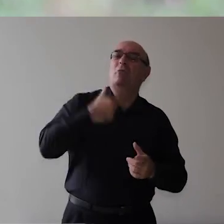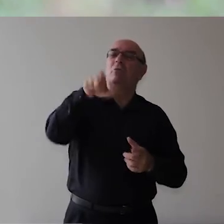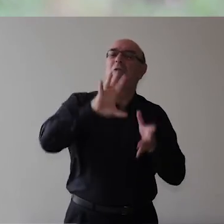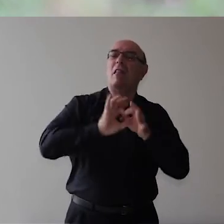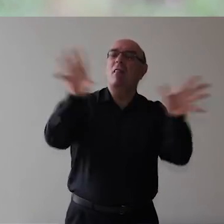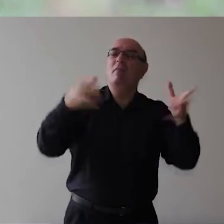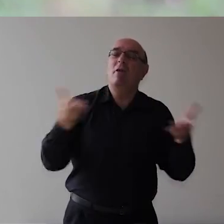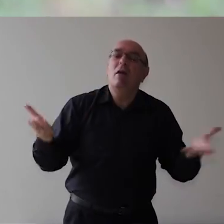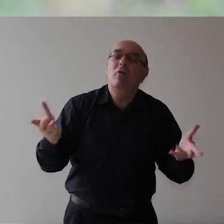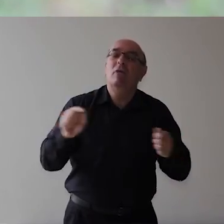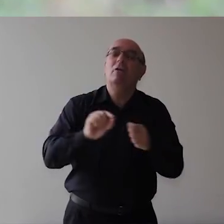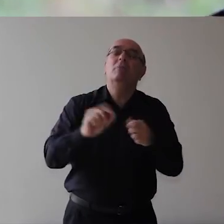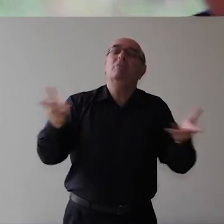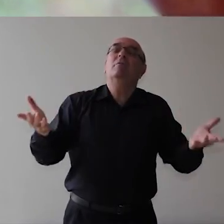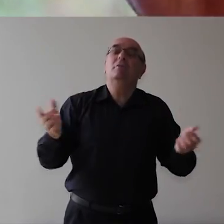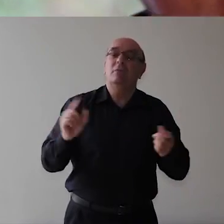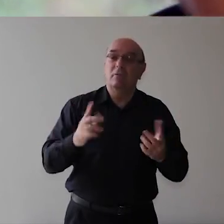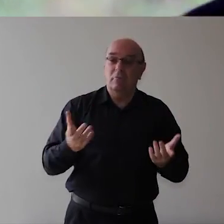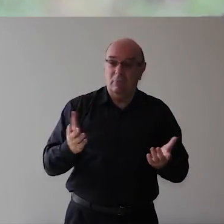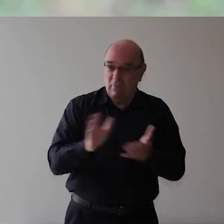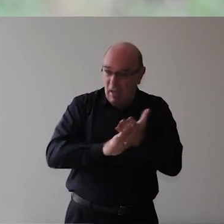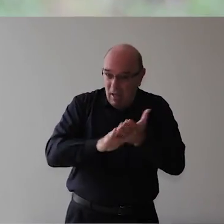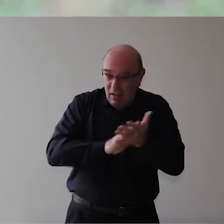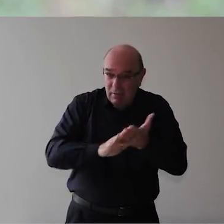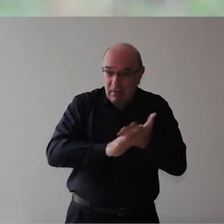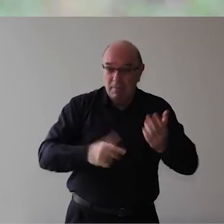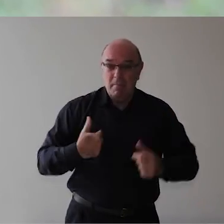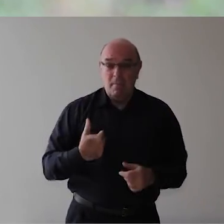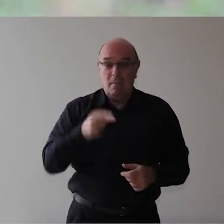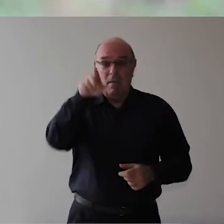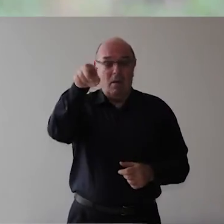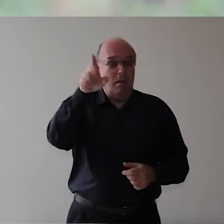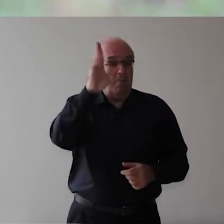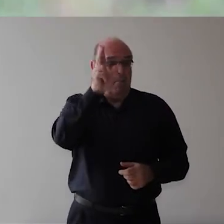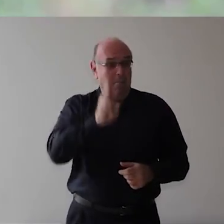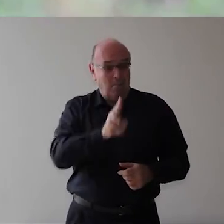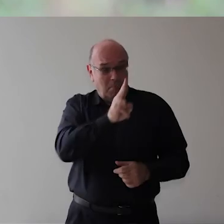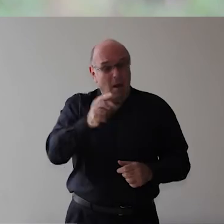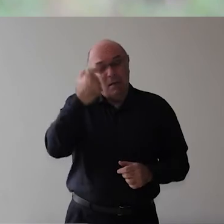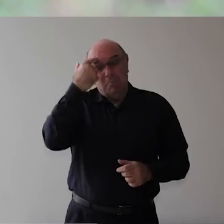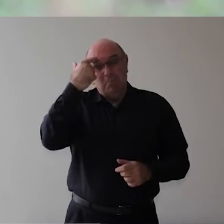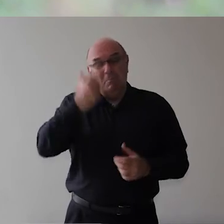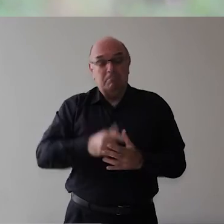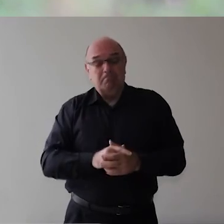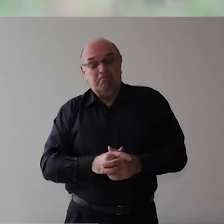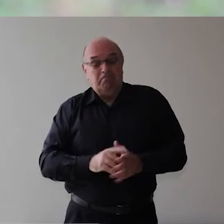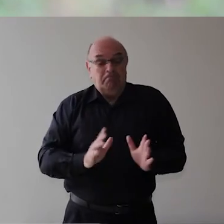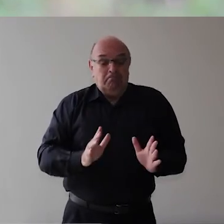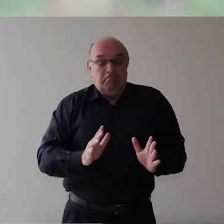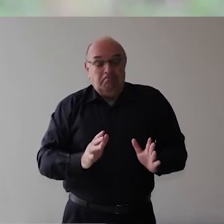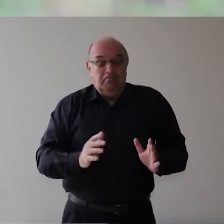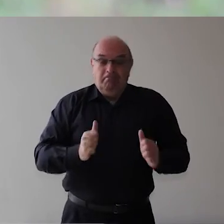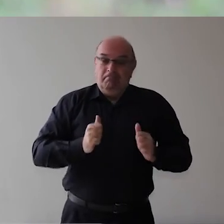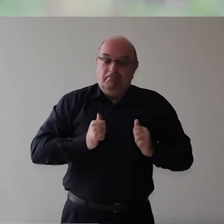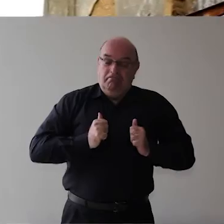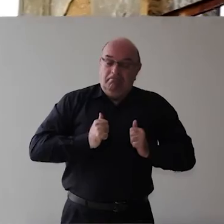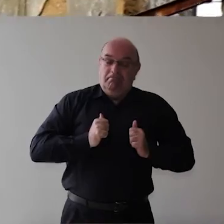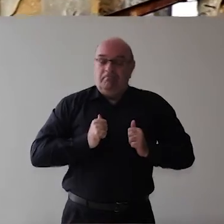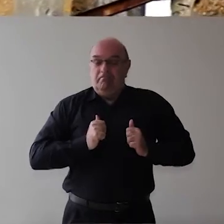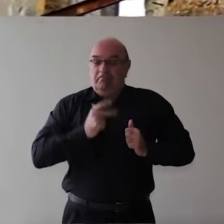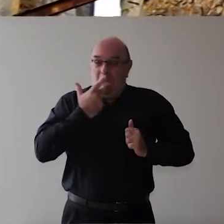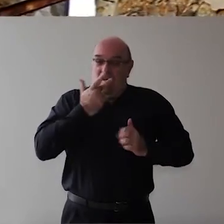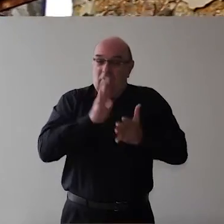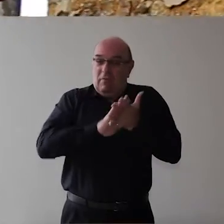Naquele momento O padre Segundo a história A narra Ele Se absteve